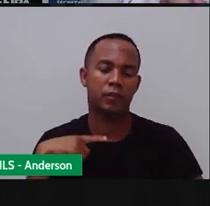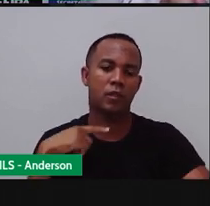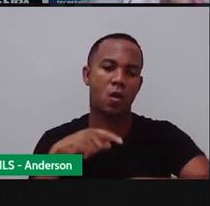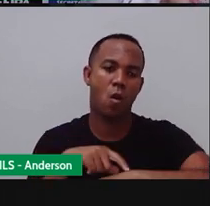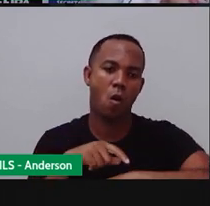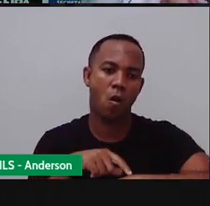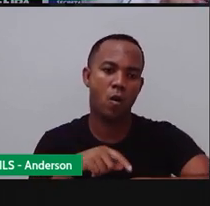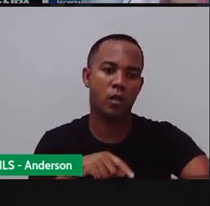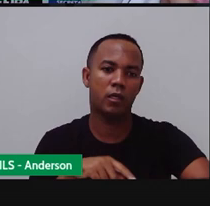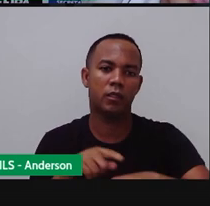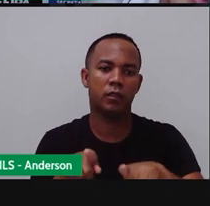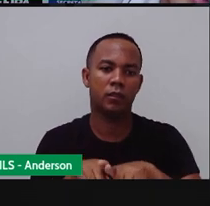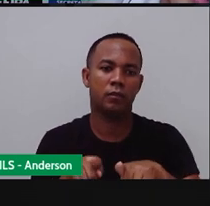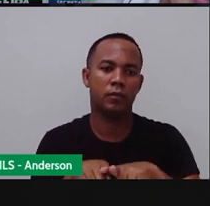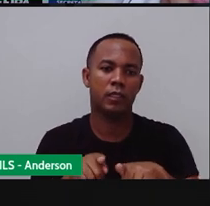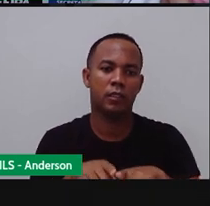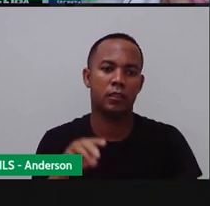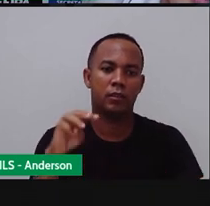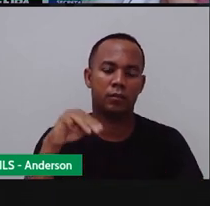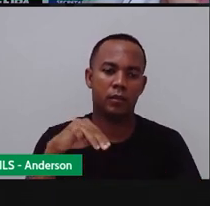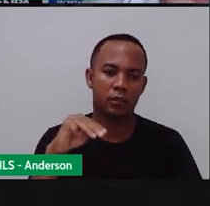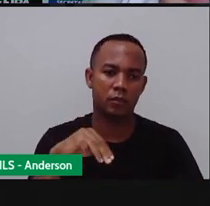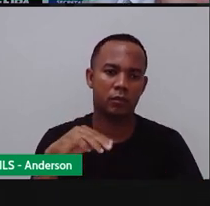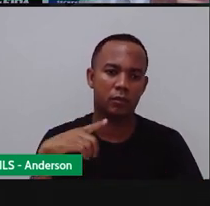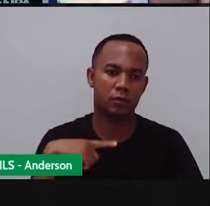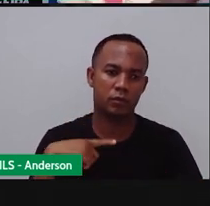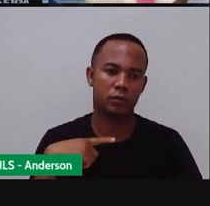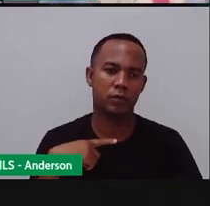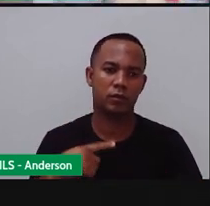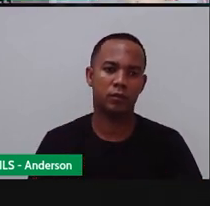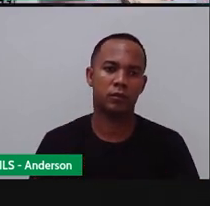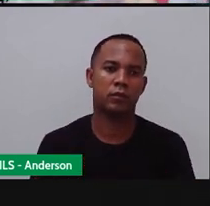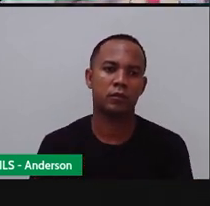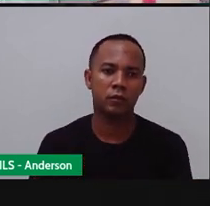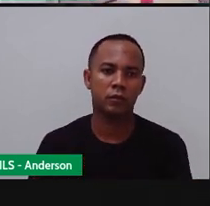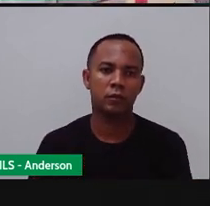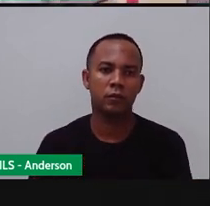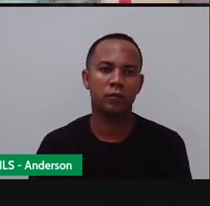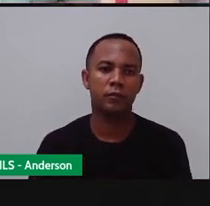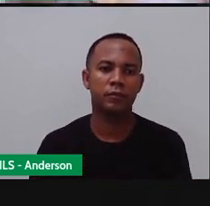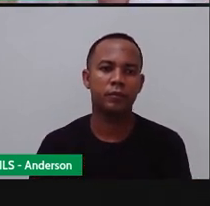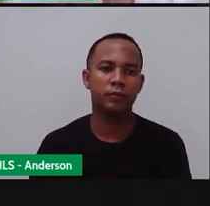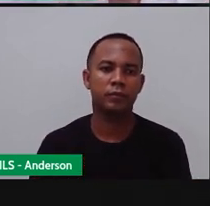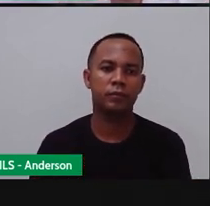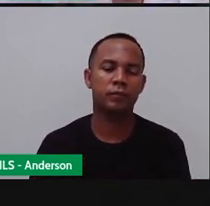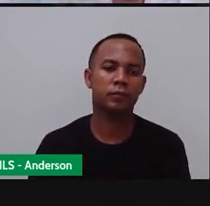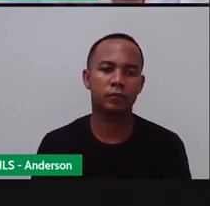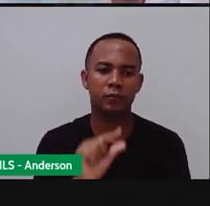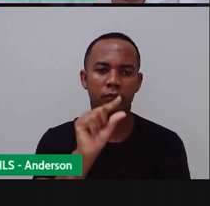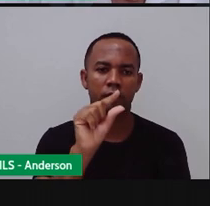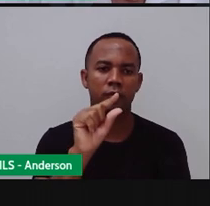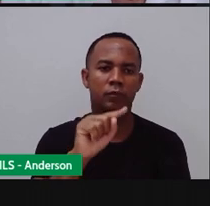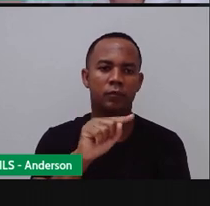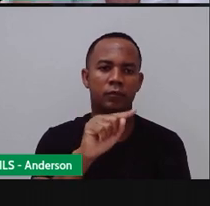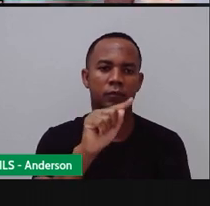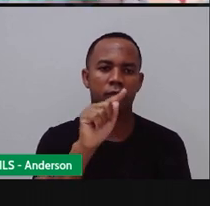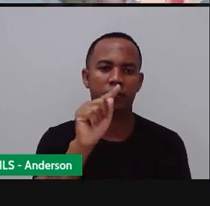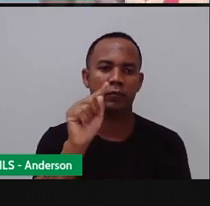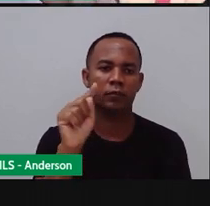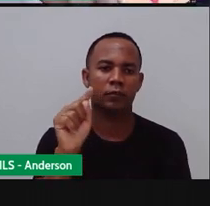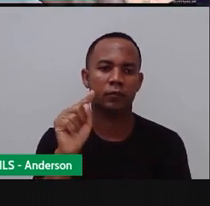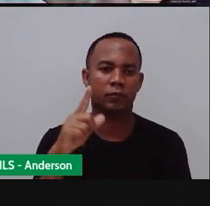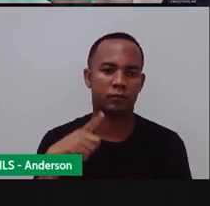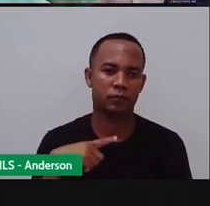Hora e minuto, não foi isso? Pronto. Quando o ponteirinho pequeno, ele